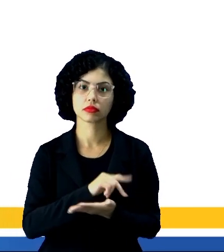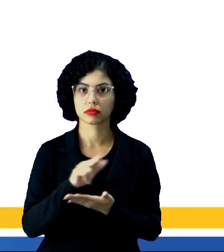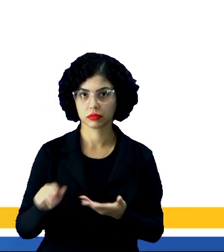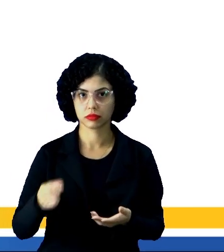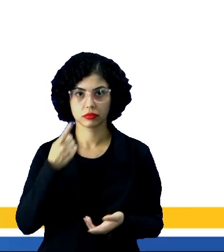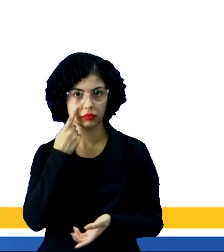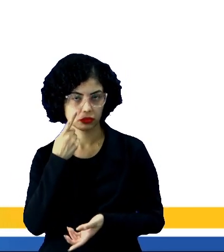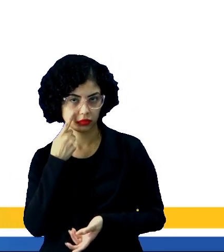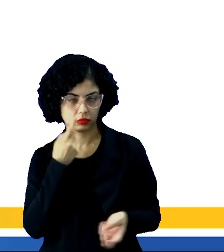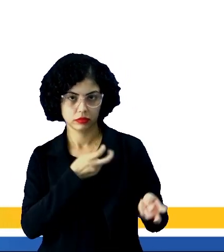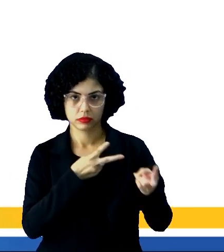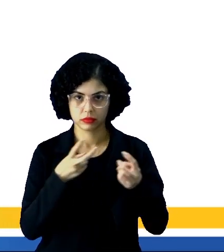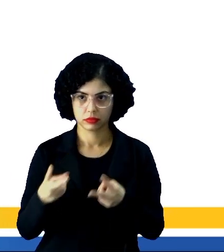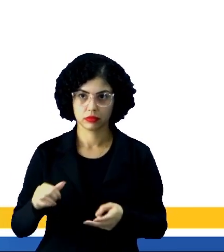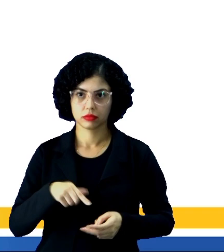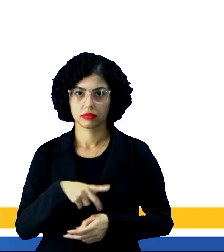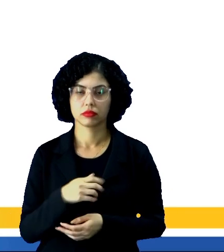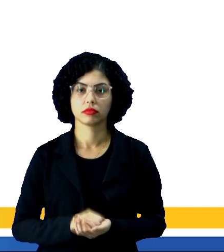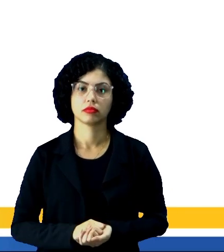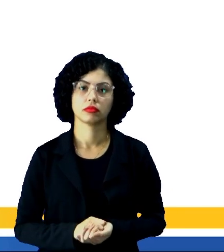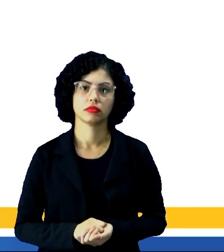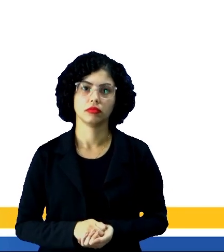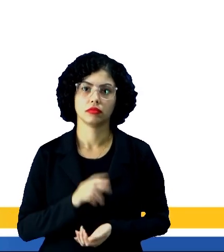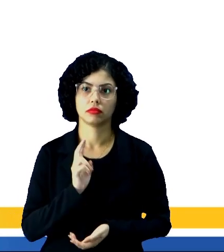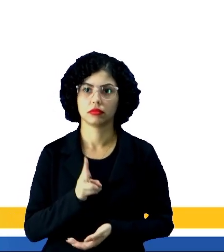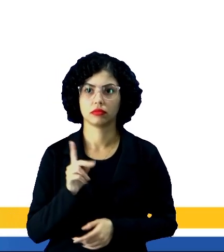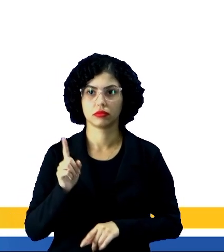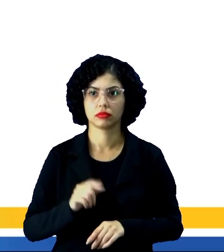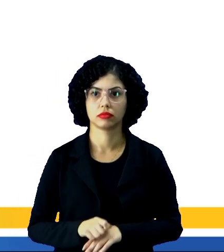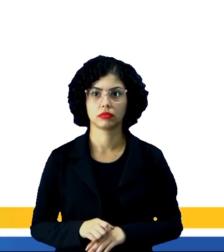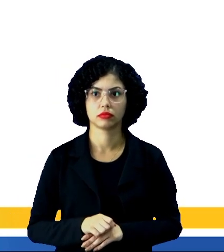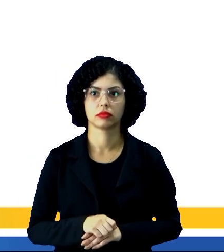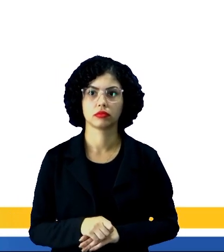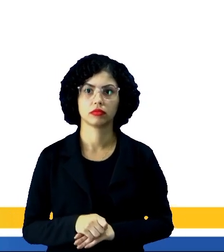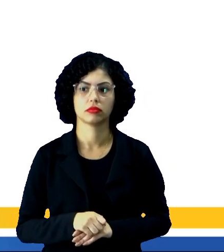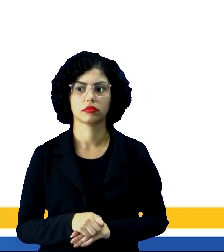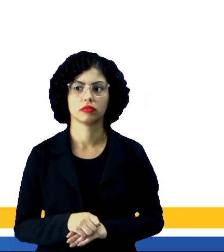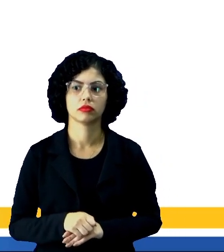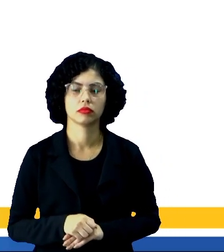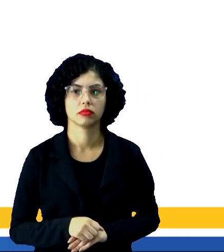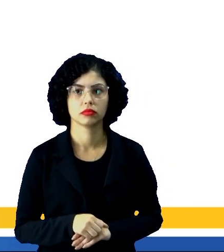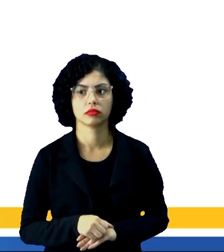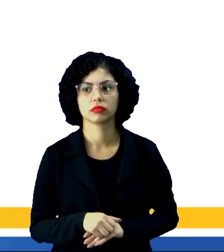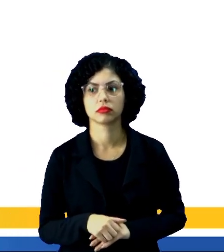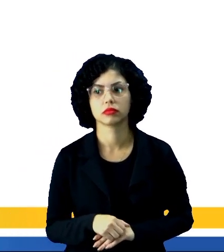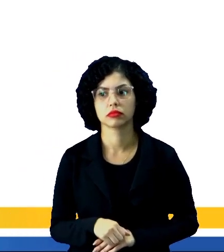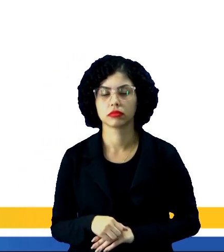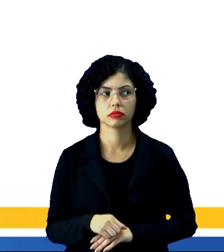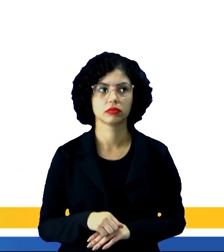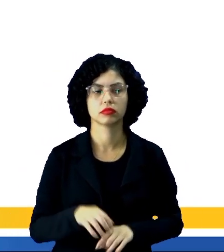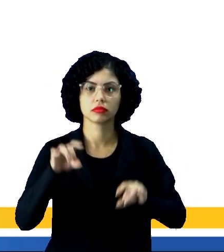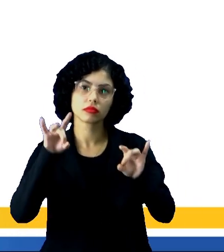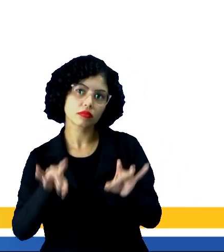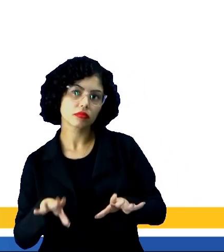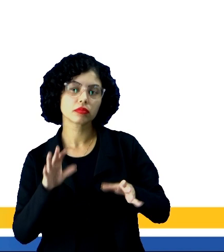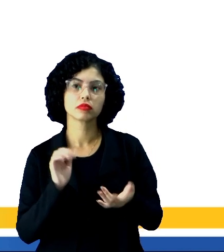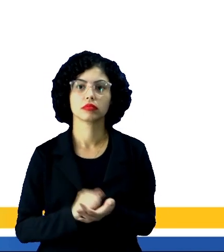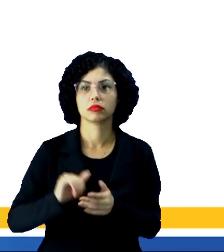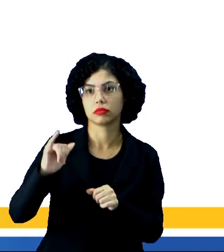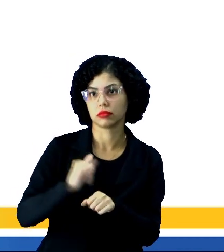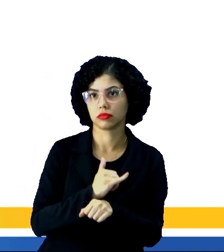para observar como os sites colocam a mesma matéria. Olha só, gente, passando para a última